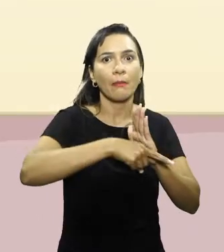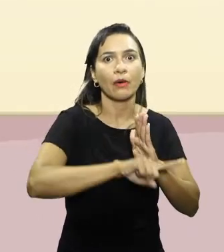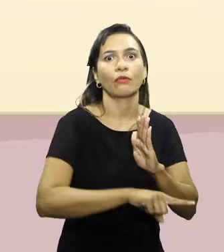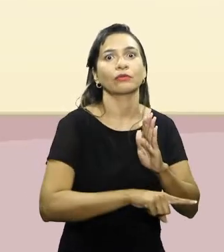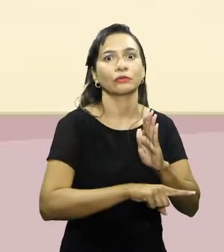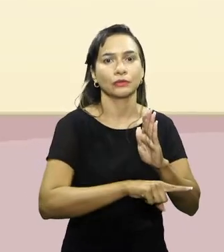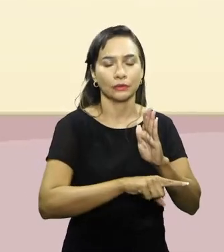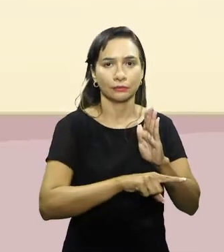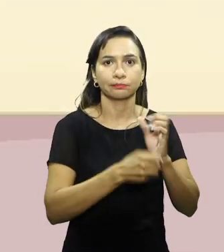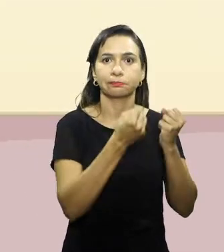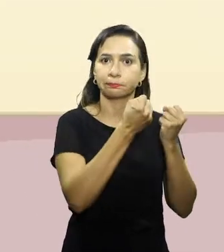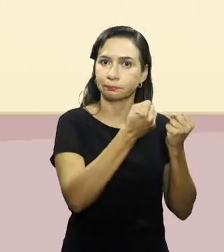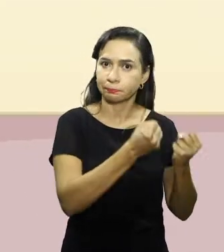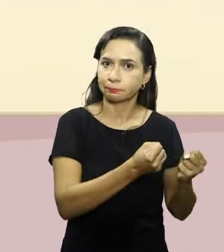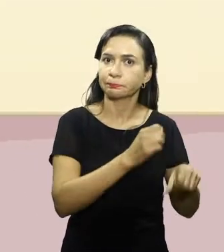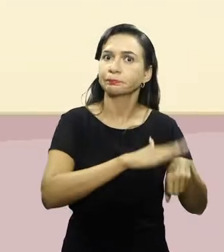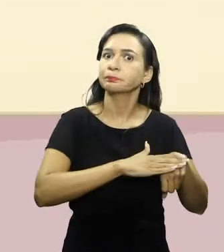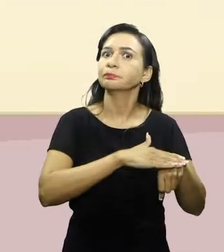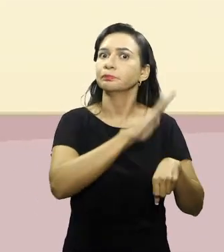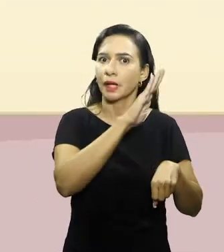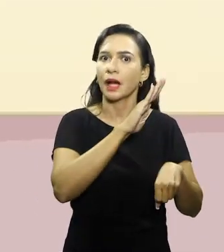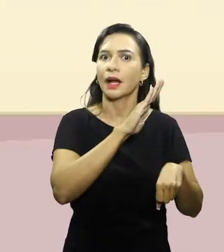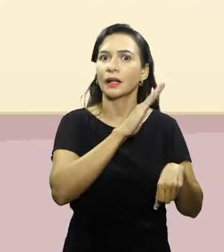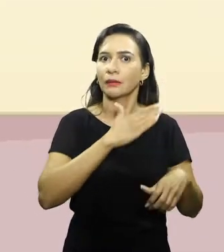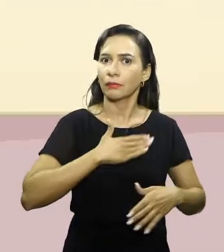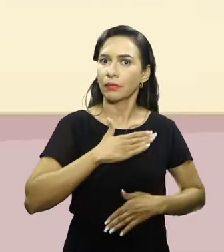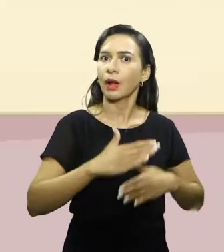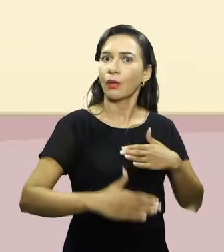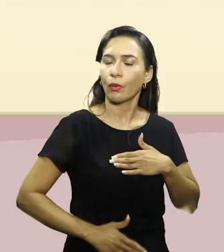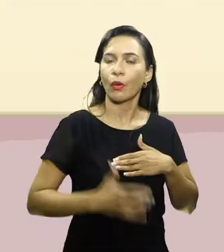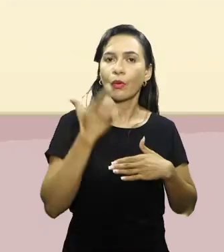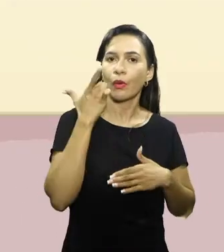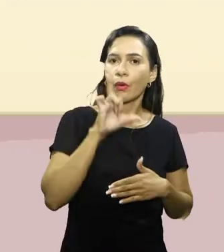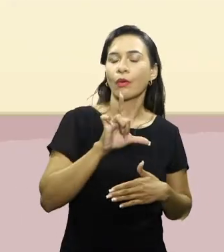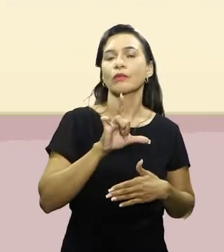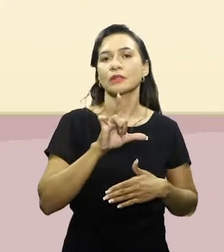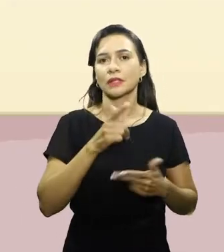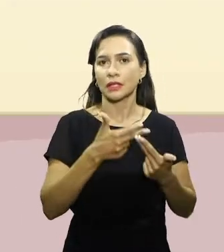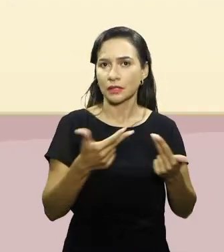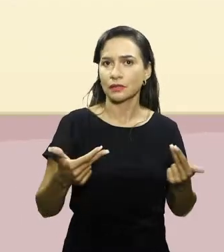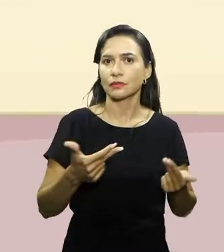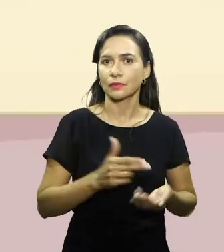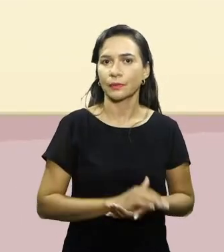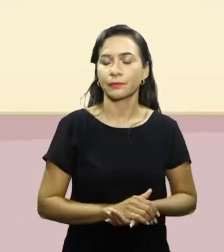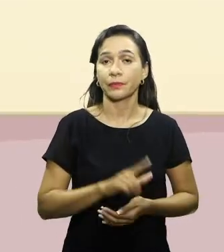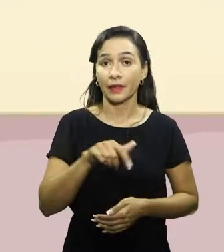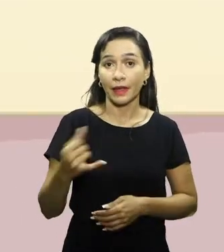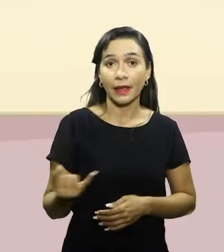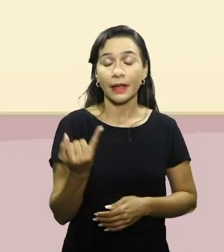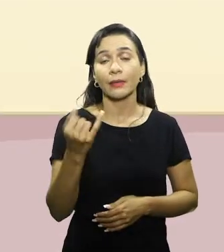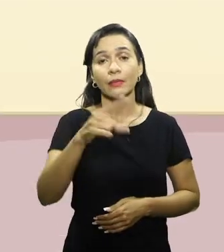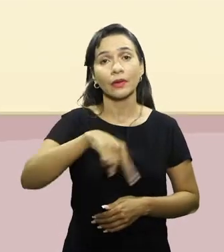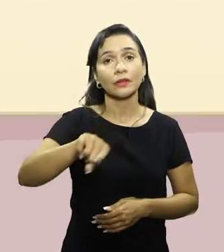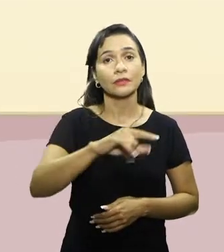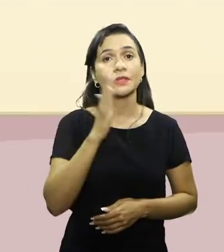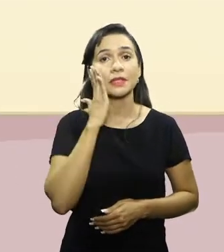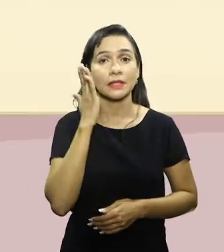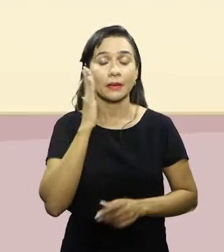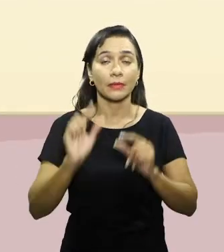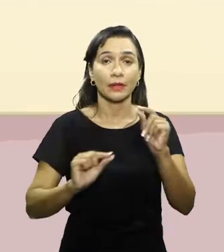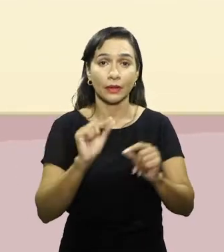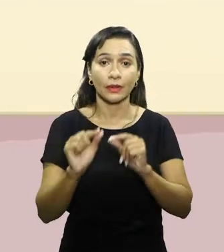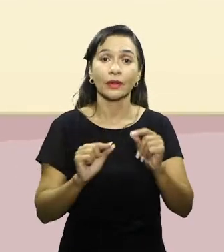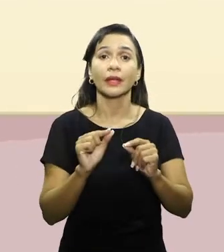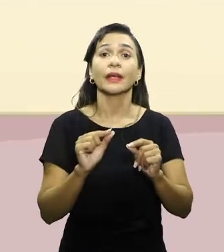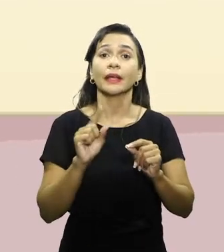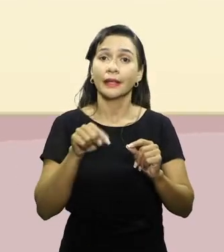objetivos, fazendo com que o seu organismo se adapte a novos estímulos. Então, daí, pessoal, é importante destacar que a intensidade no exercício